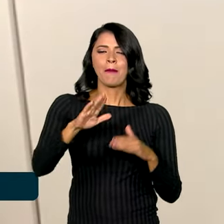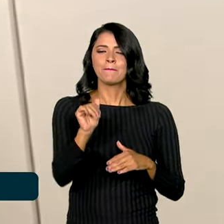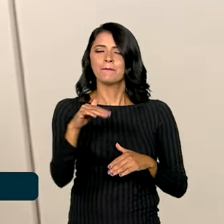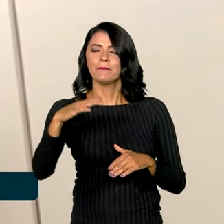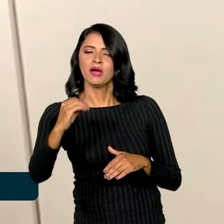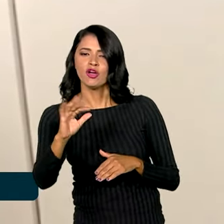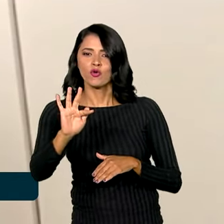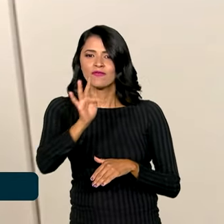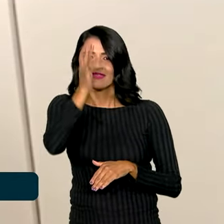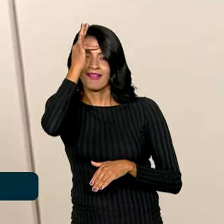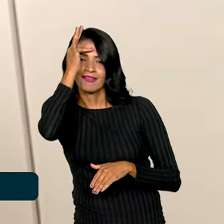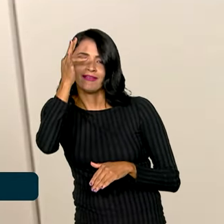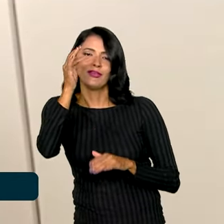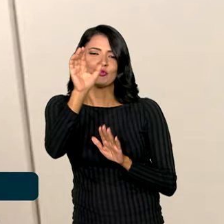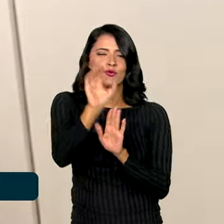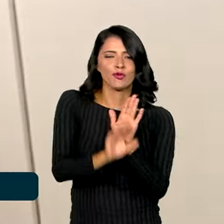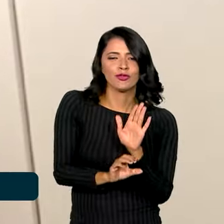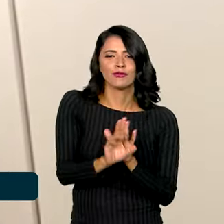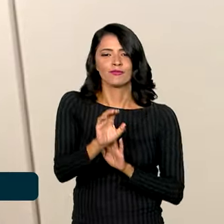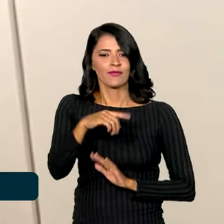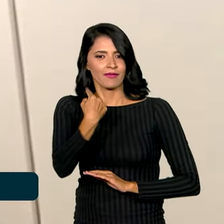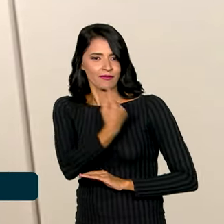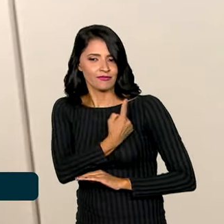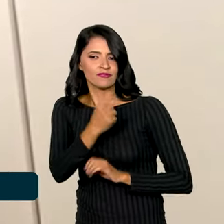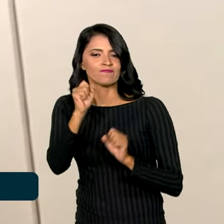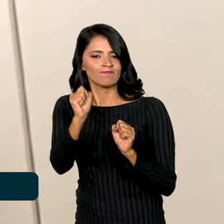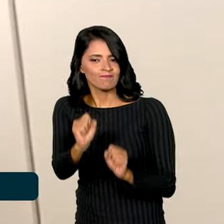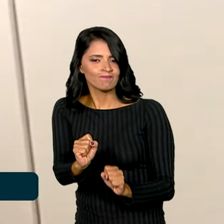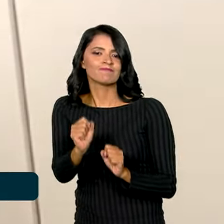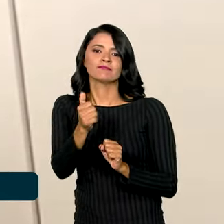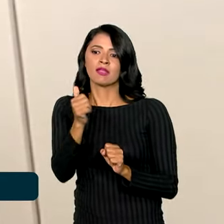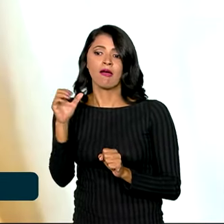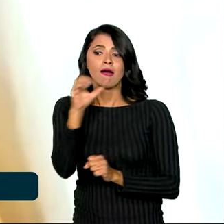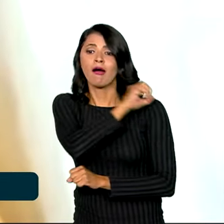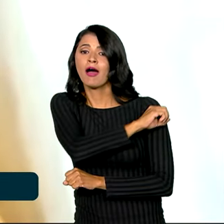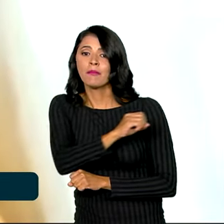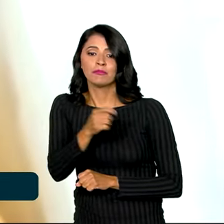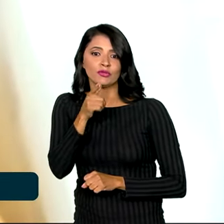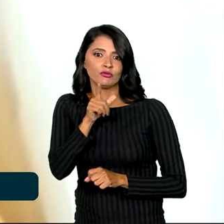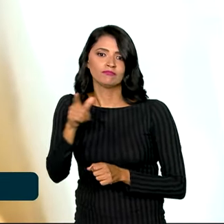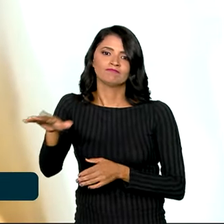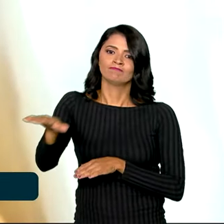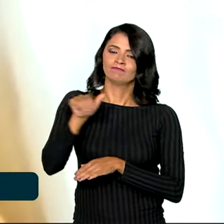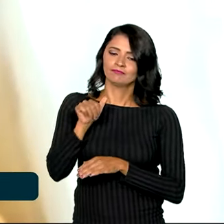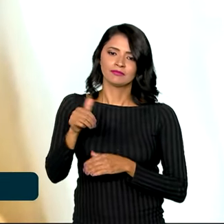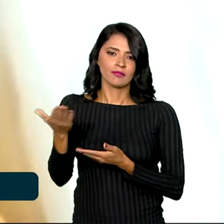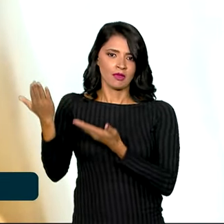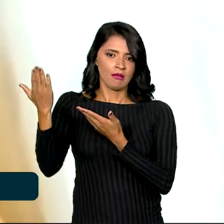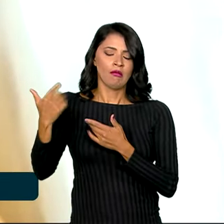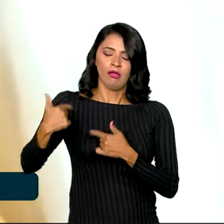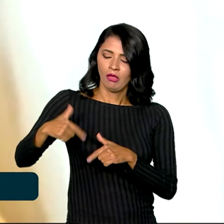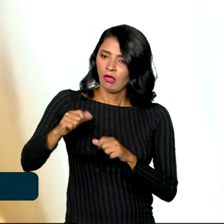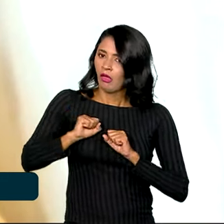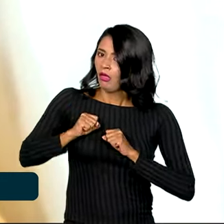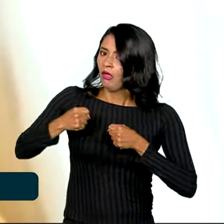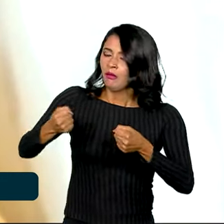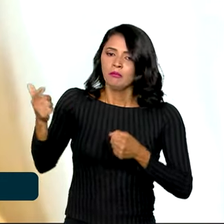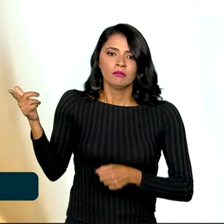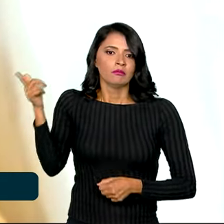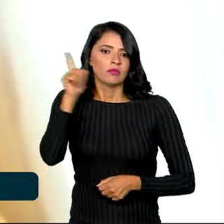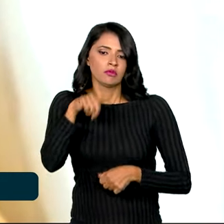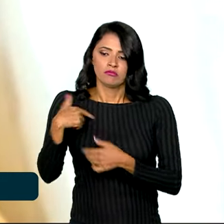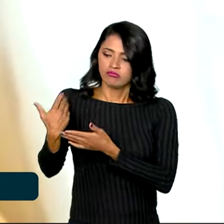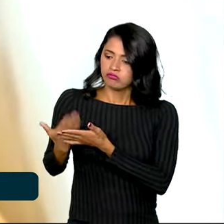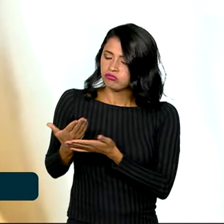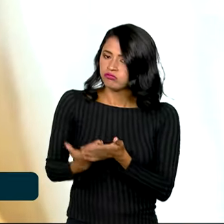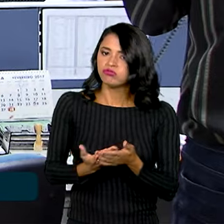currículos, nós vamos poder ter mais agilidade. Larissa está se virando como pode para dar conta dos